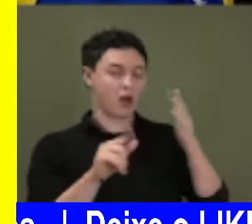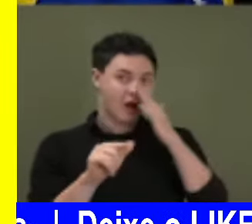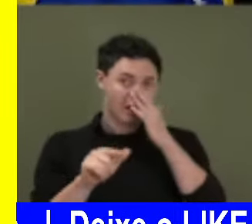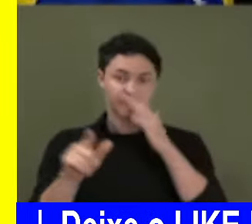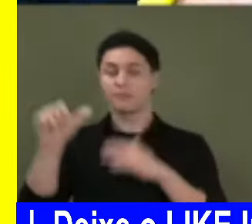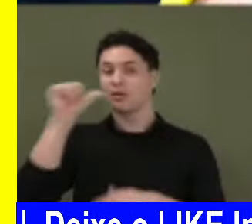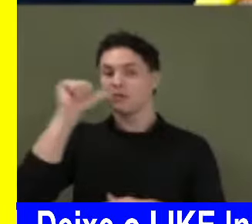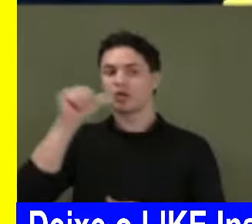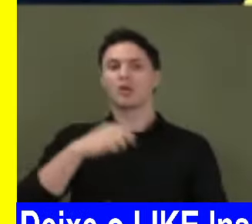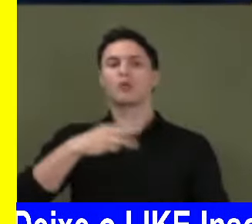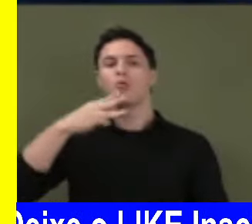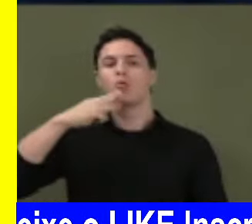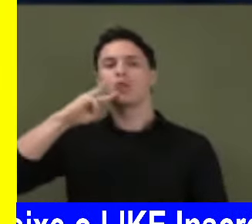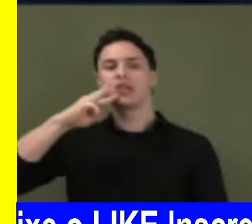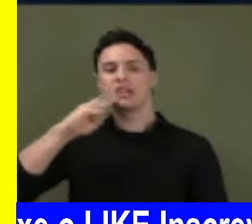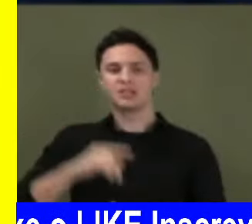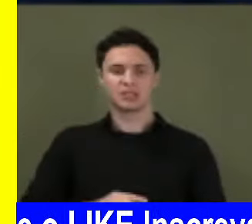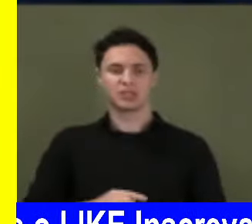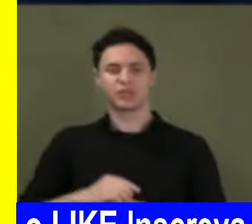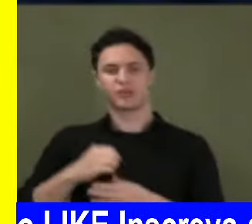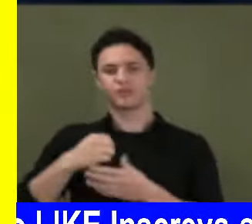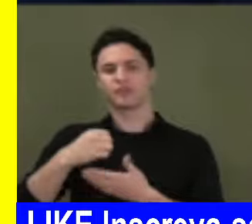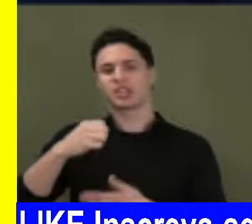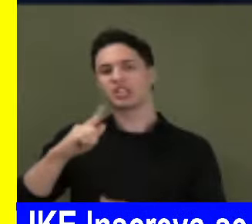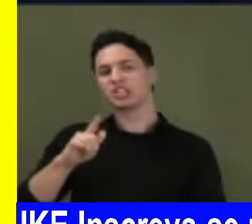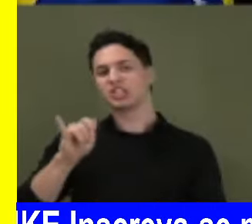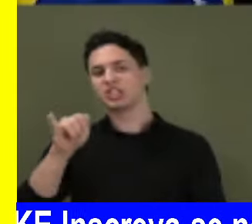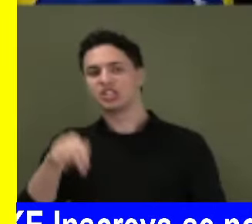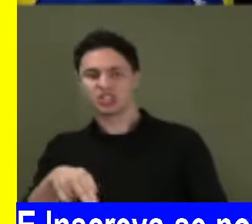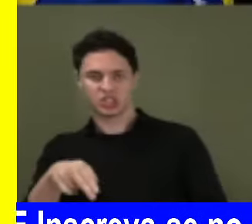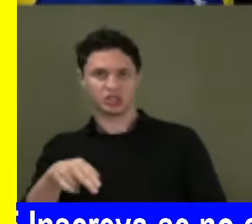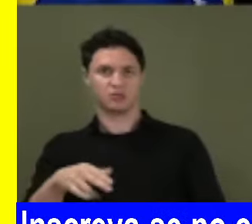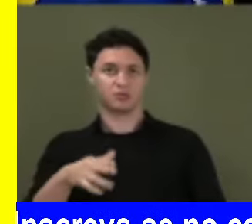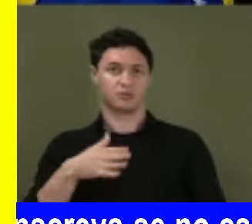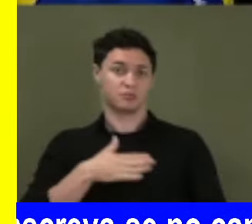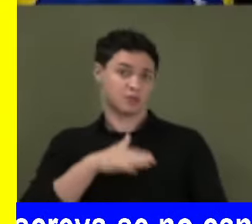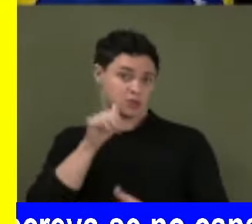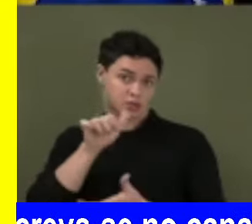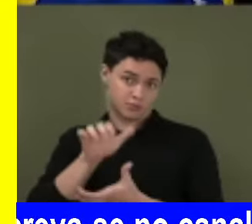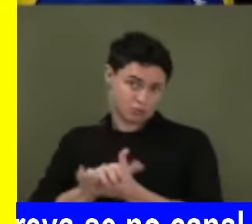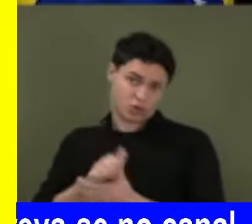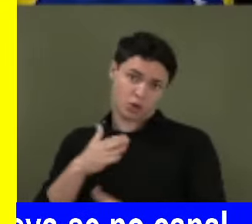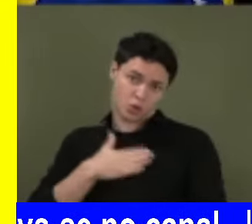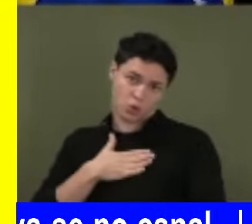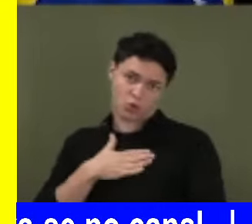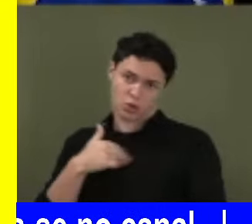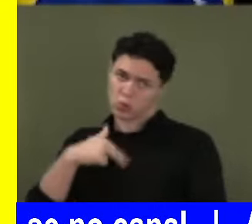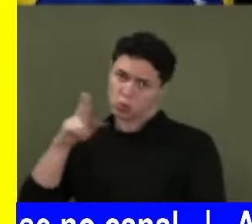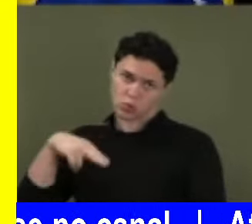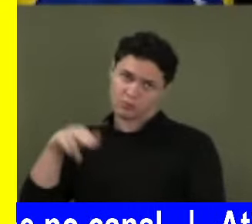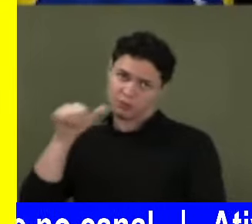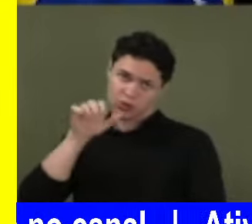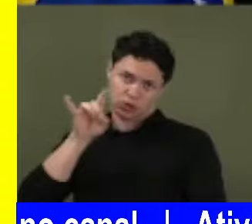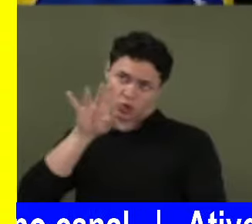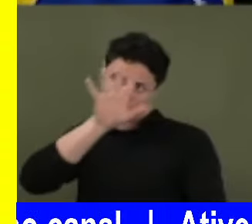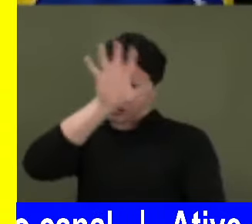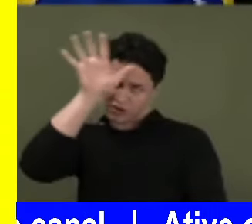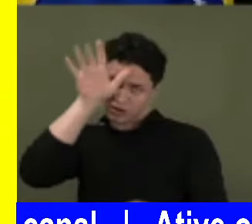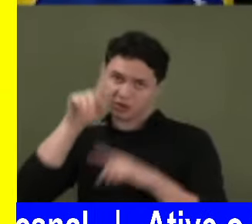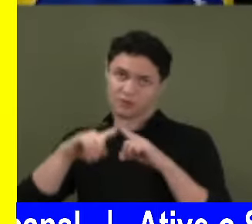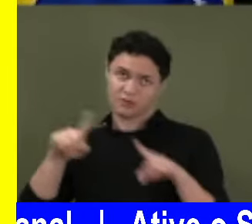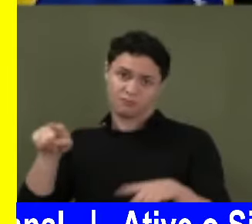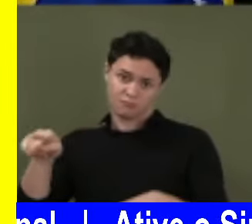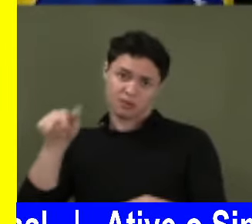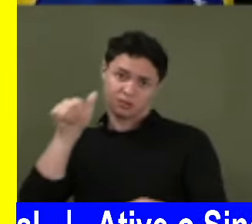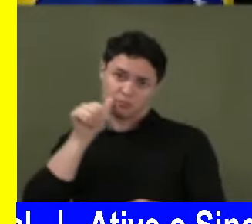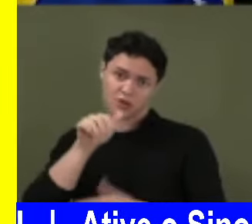alcoólica, uísque, gin, gin. A minha esposa gosta de gin. Eu nunca bebi, não. A só bebe refrigerante. Mas a esposa, quando a gente sai, gosta de